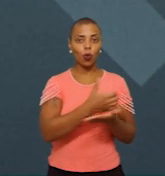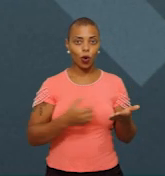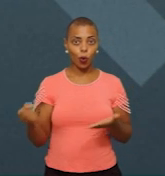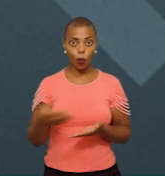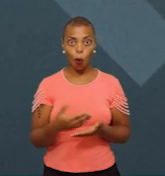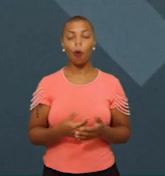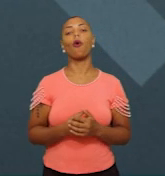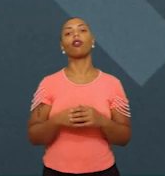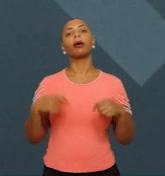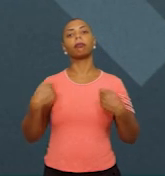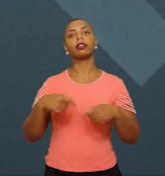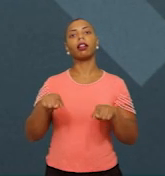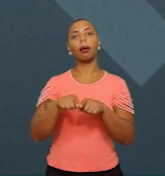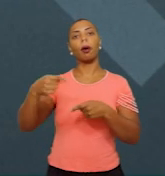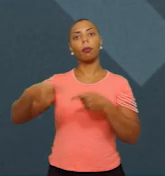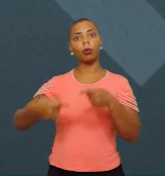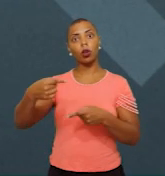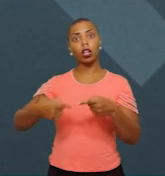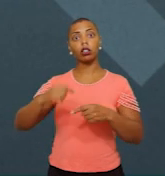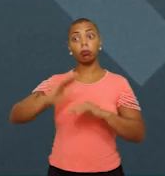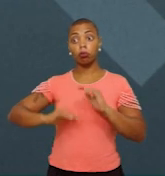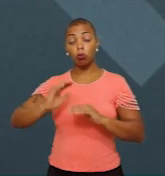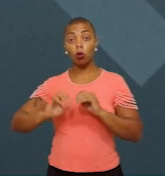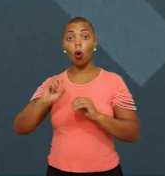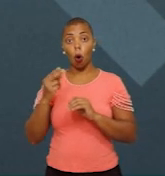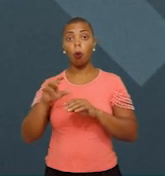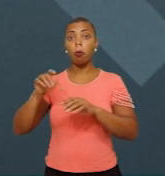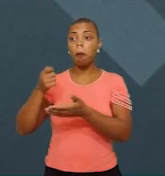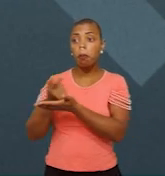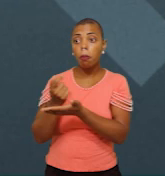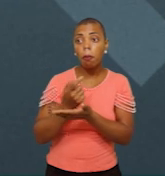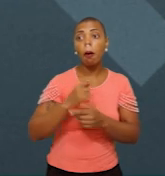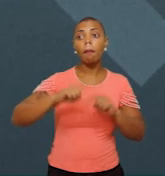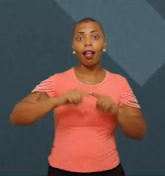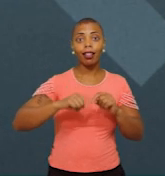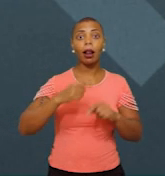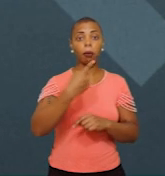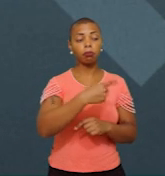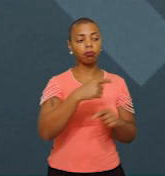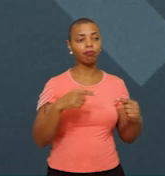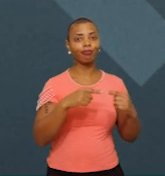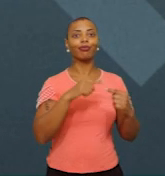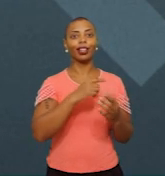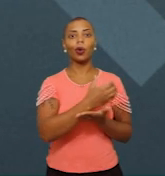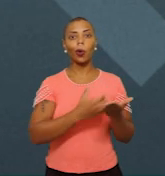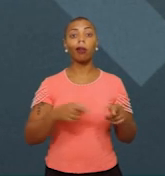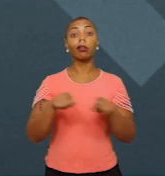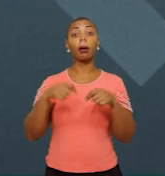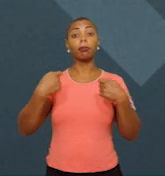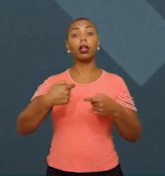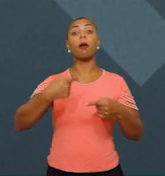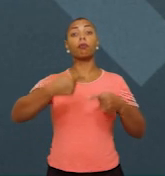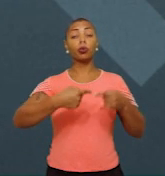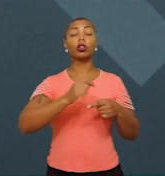política de produção ou aquisição de materiais didáticos à luz desse currículo, eu preciso ter uma política de avaliação da